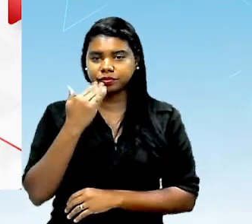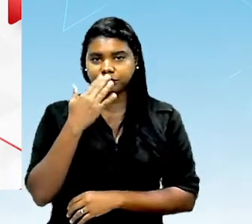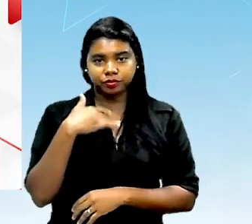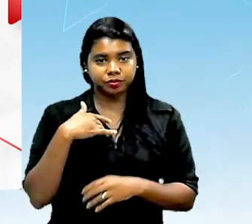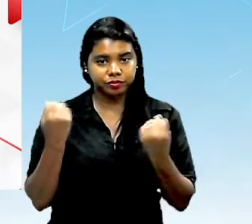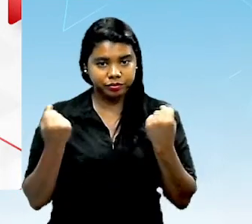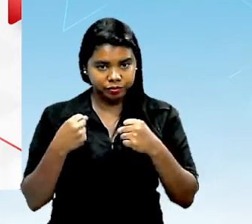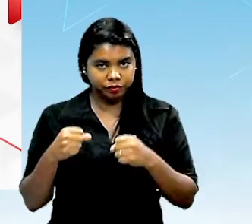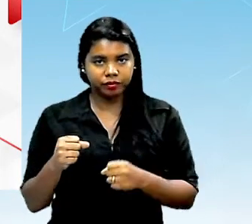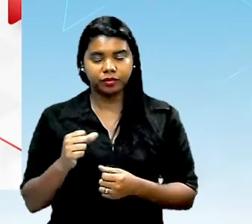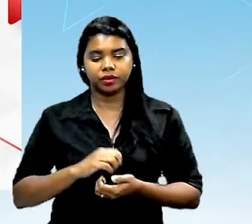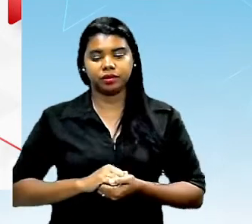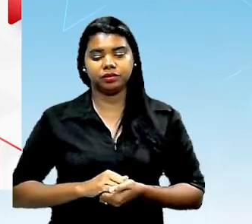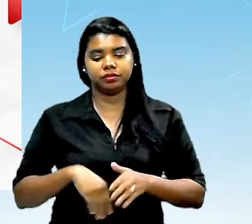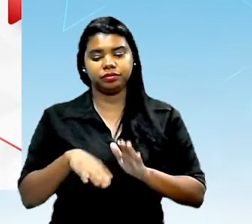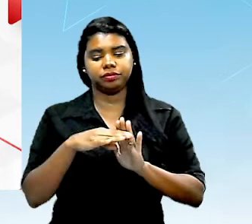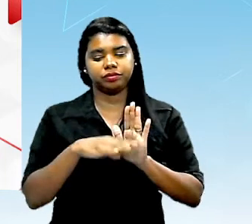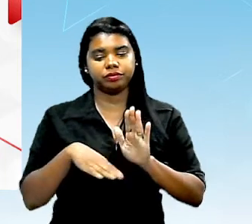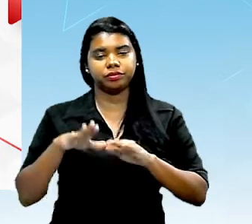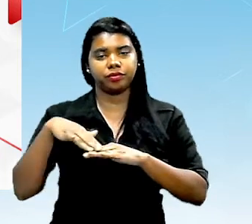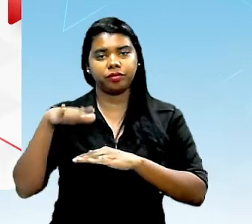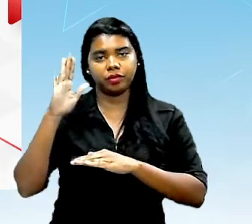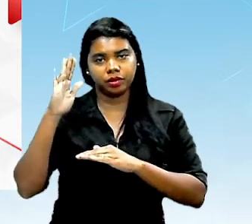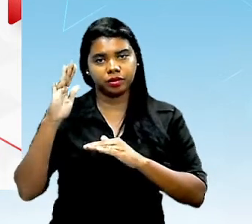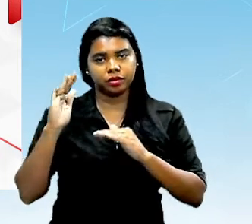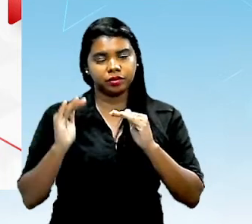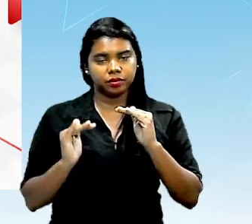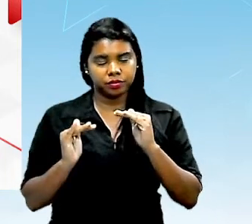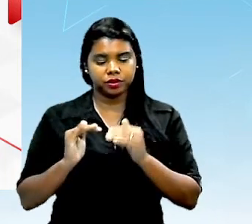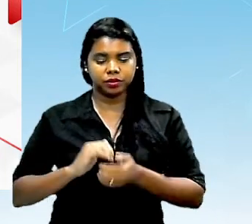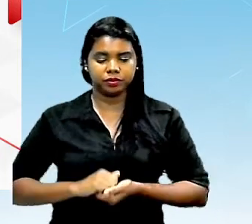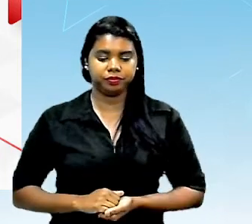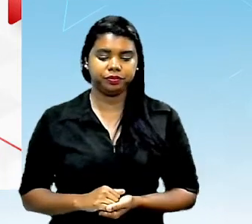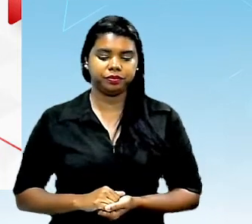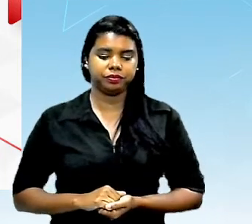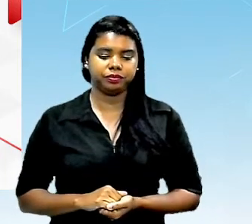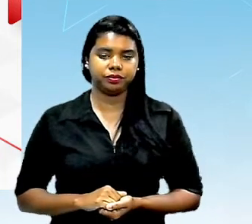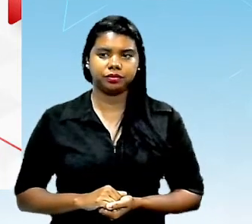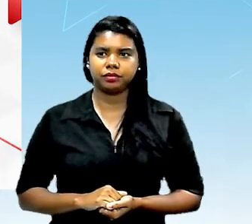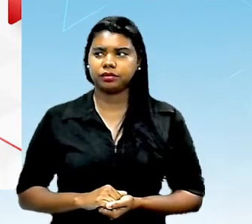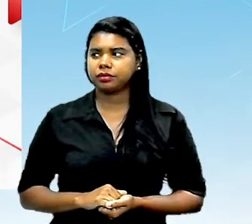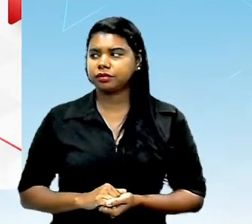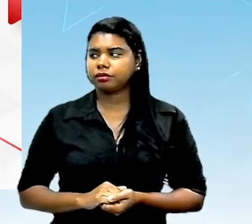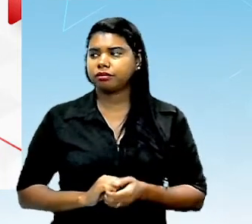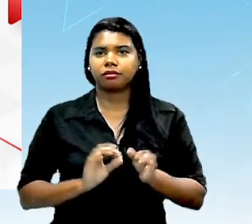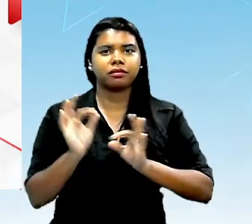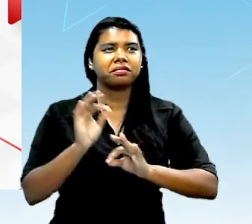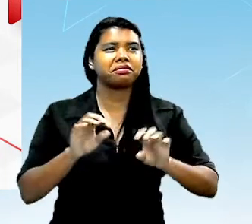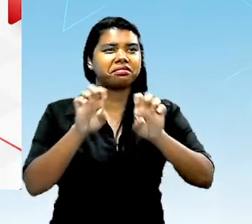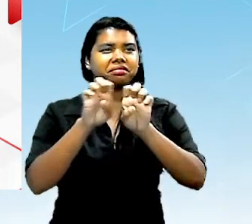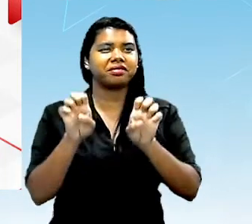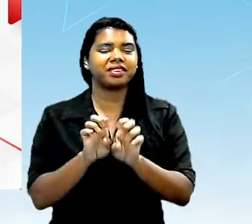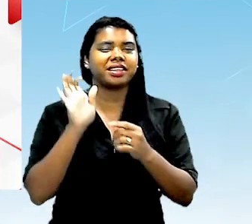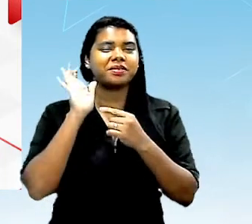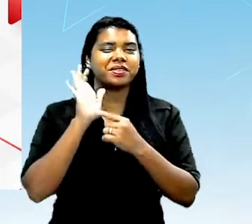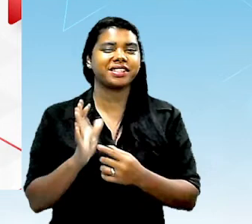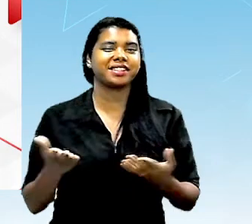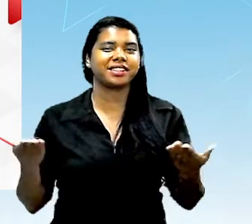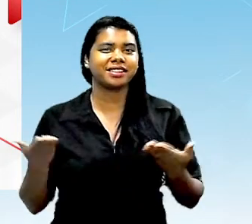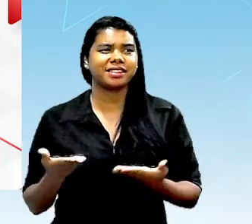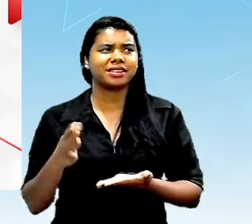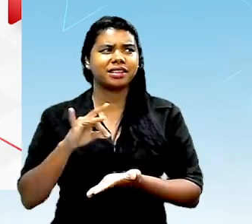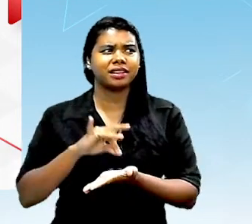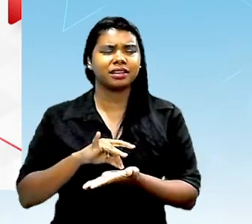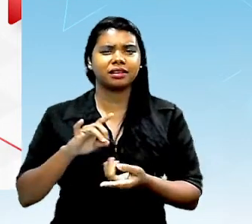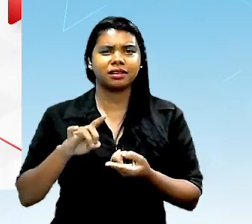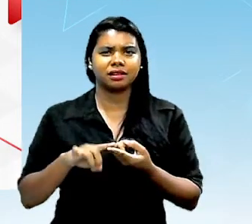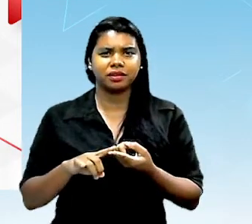preciso ter na minha alimentação em maior ou em menor quantidade então que estrutura é essa que a gente está mostrando agora isso